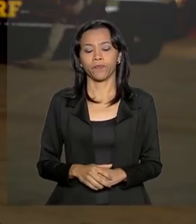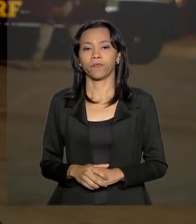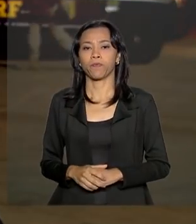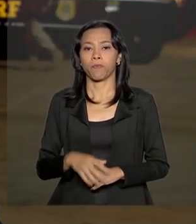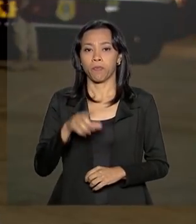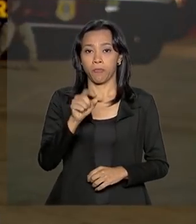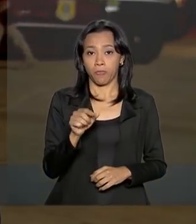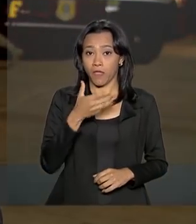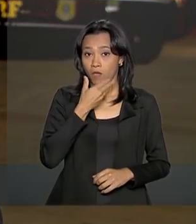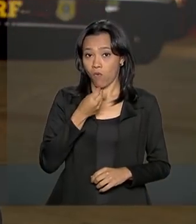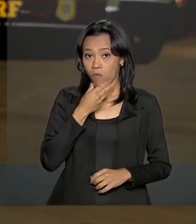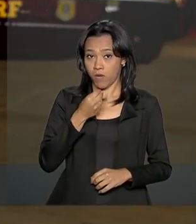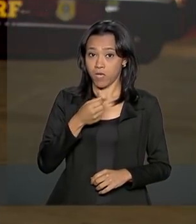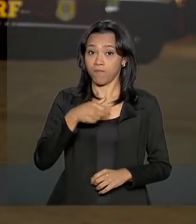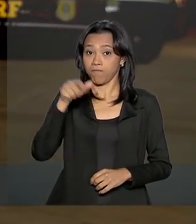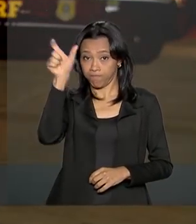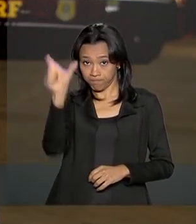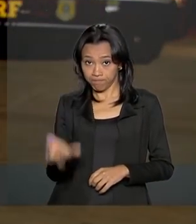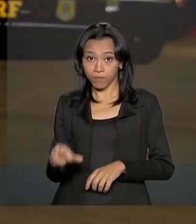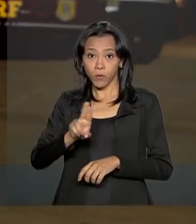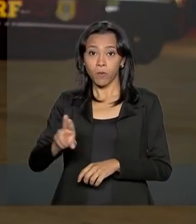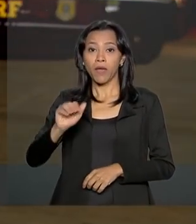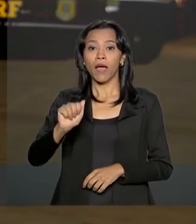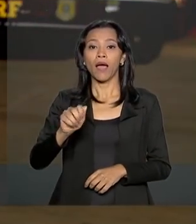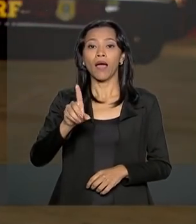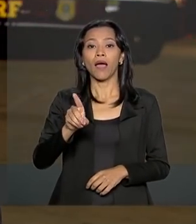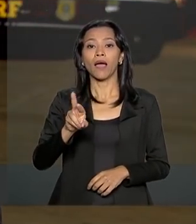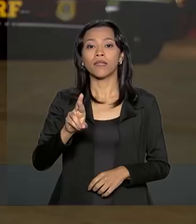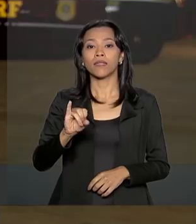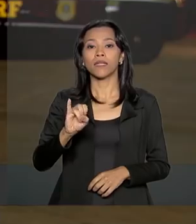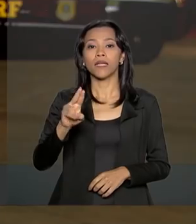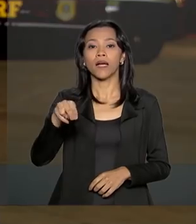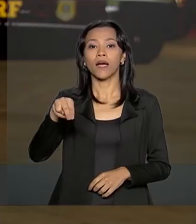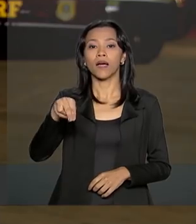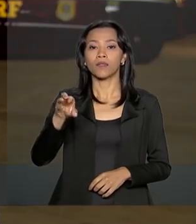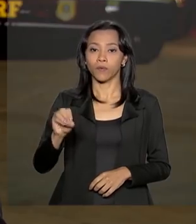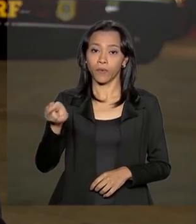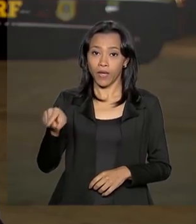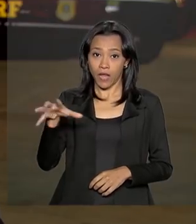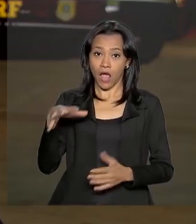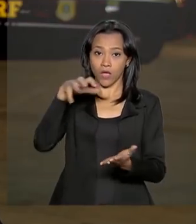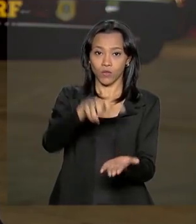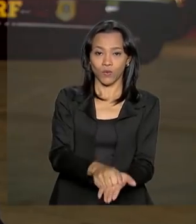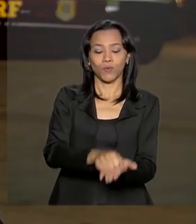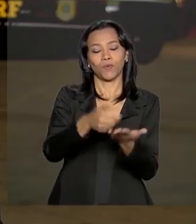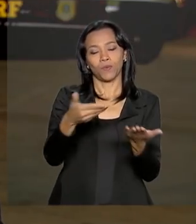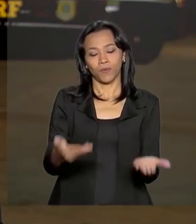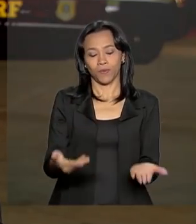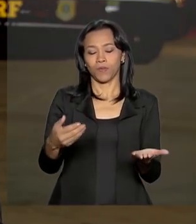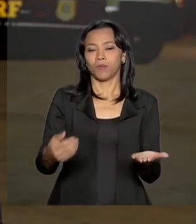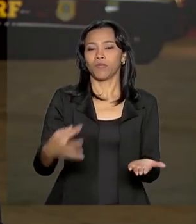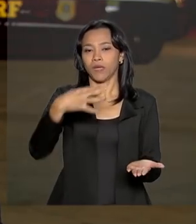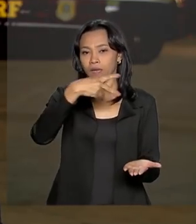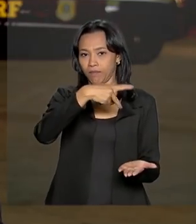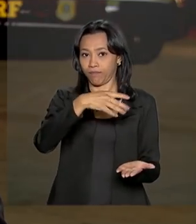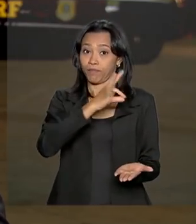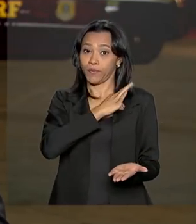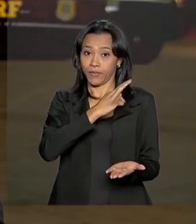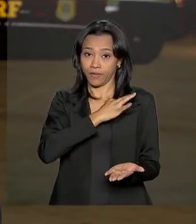Servidor de carreira Adriano Marcos Furtado assume oficialmente o comando da Polícia Rodoviária Federal.